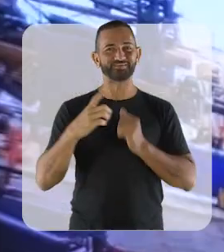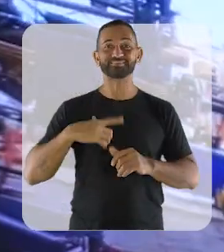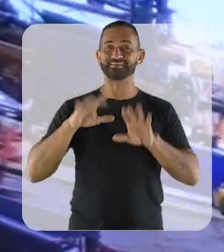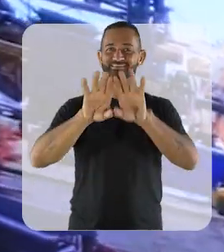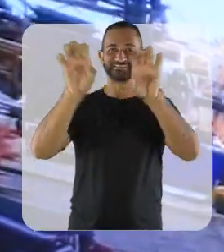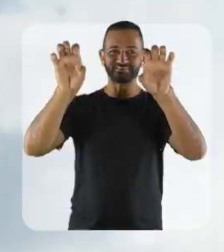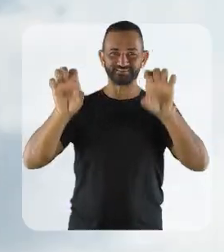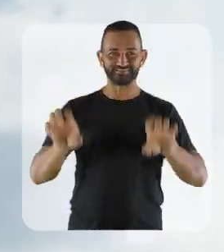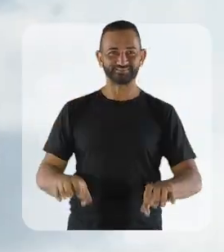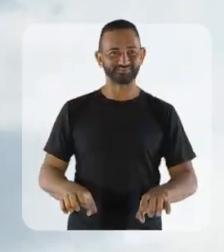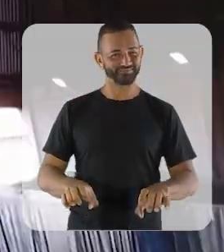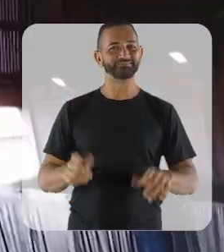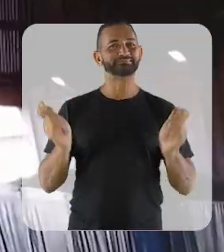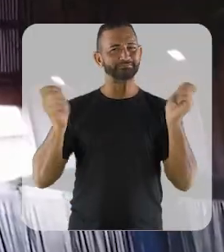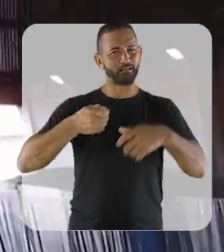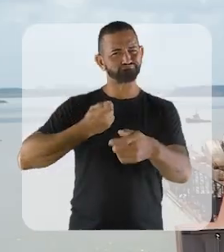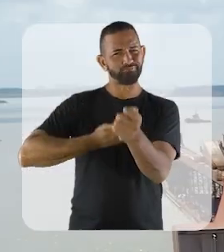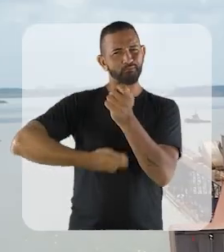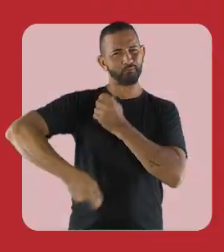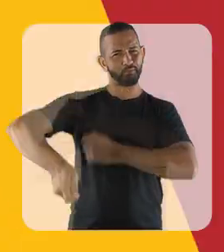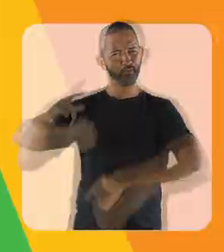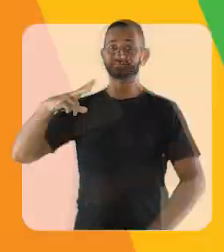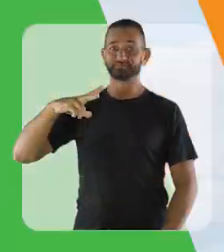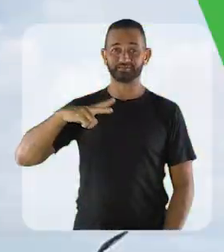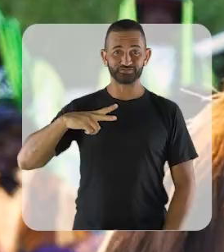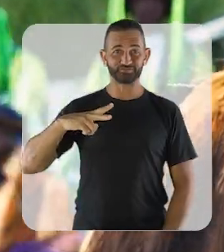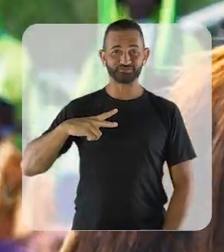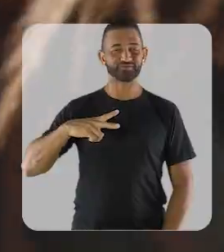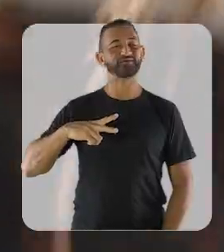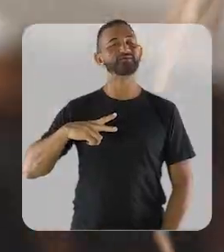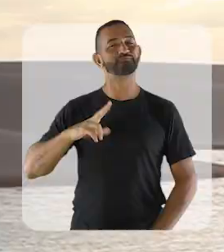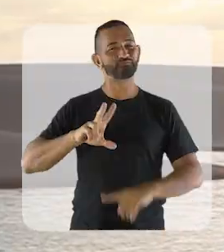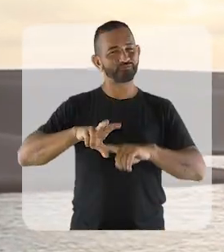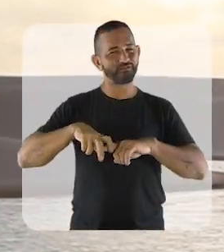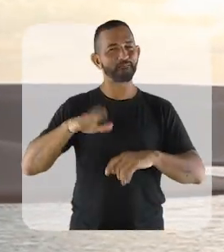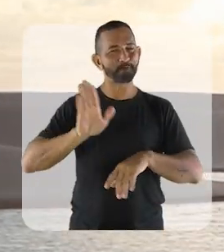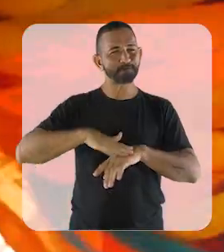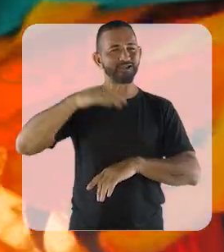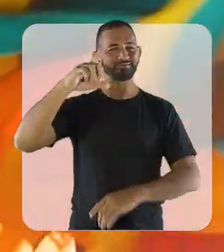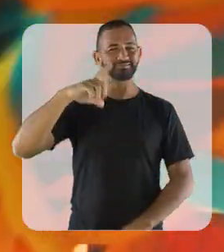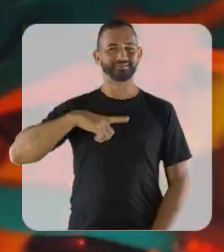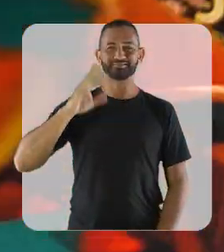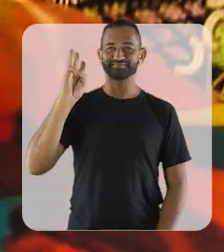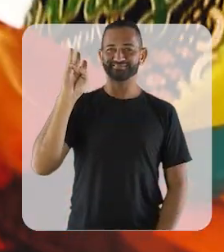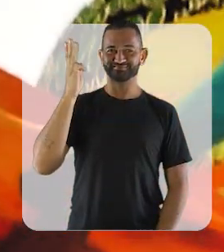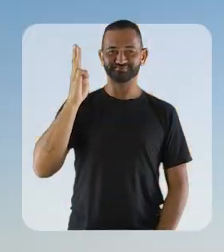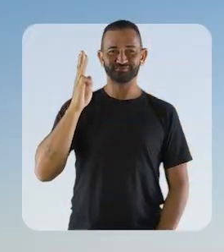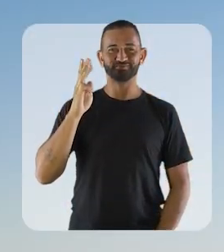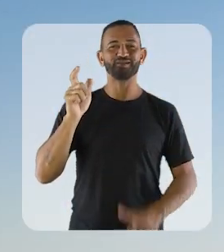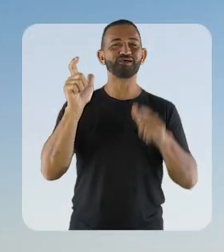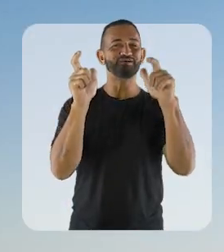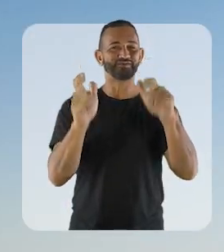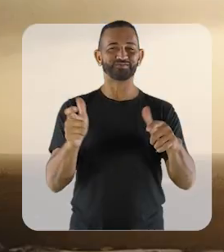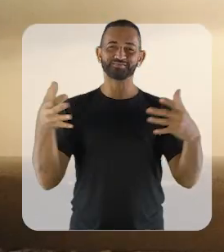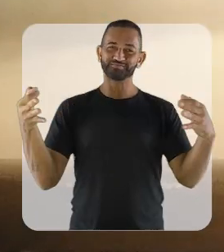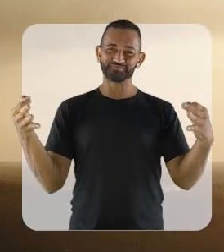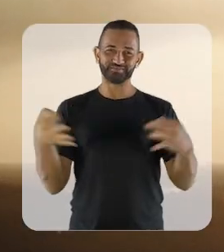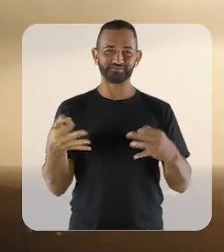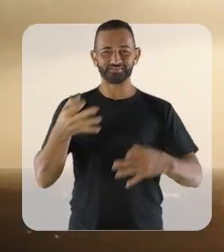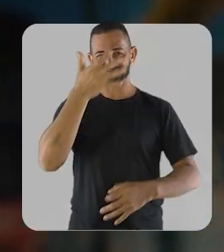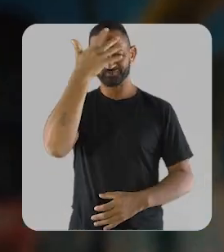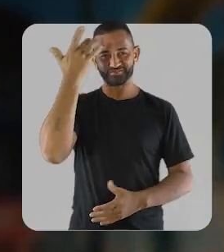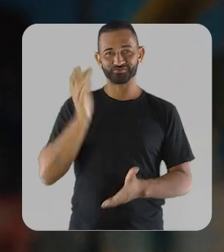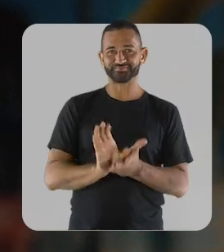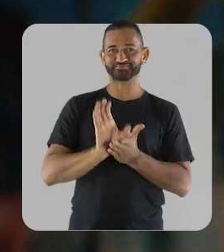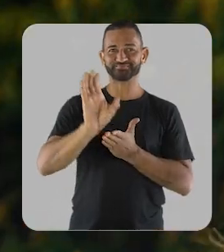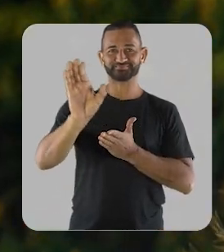Tem infraestrutura para grandes negócios. Por isso, e muito mais, o Maranhão é um lugar perfeito para quem